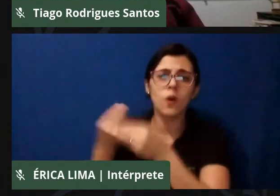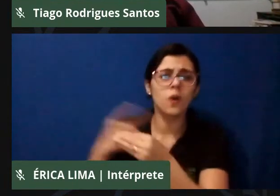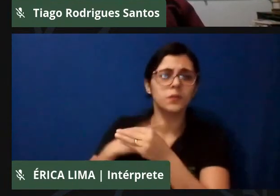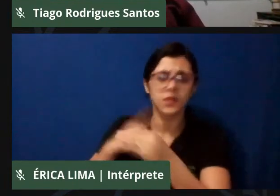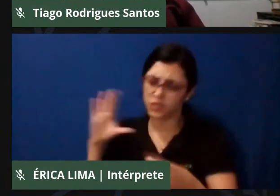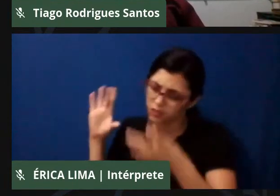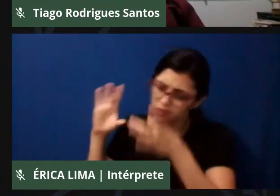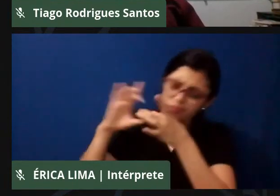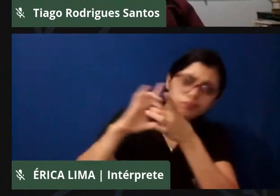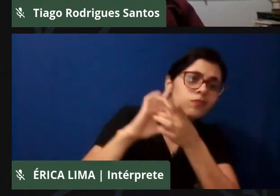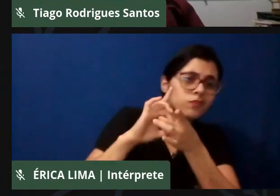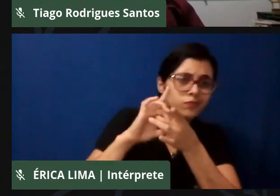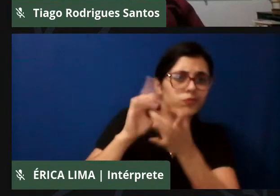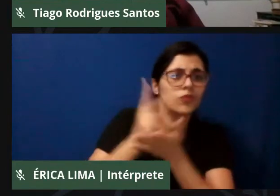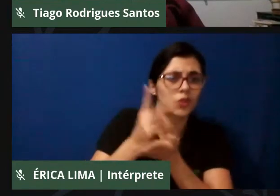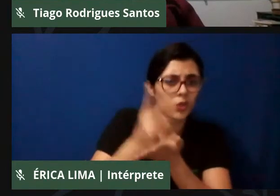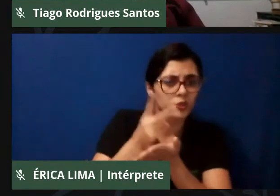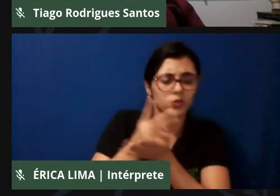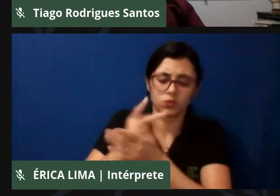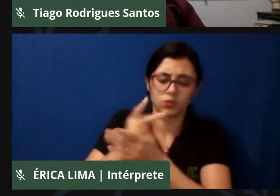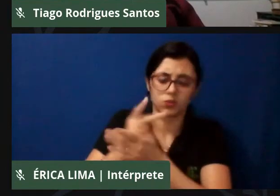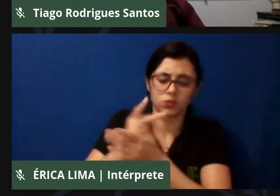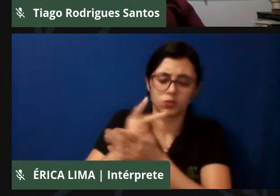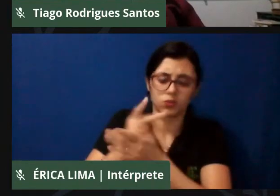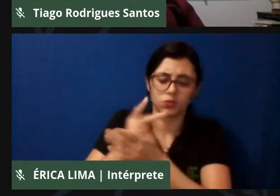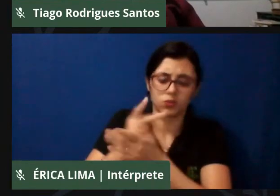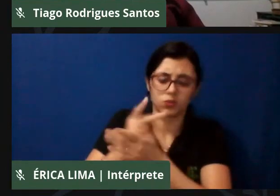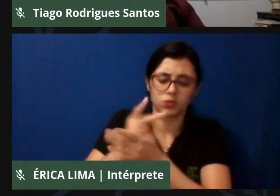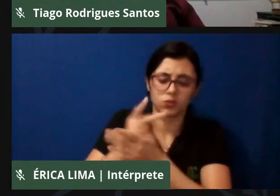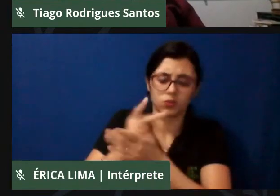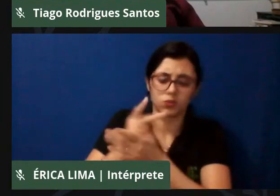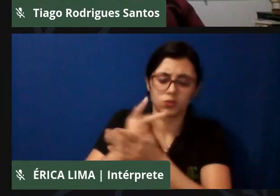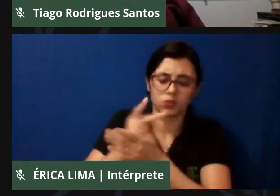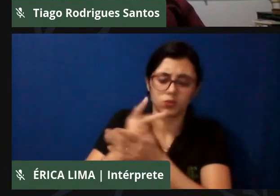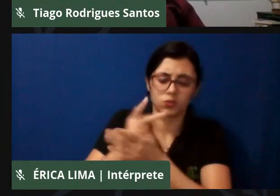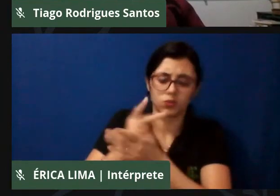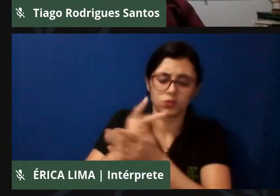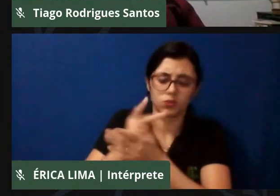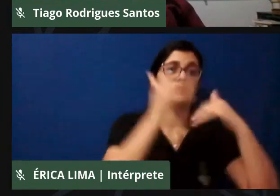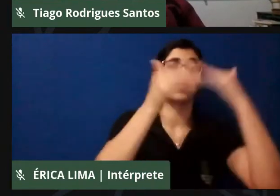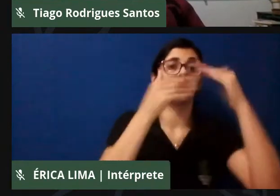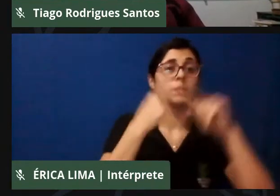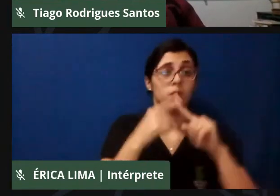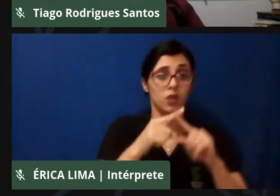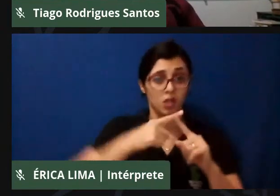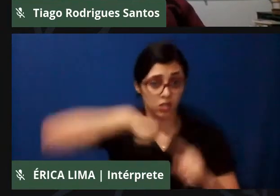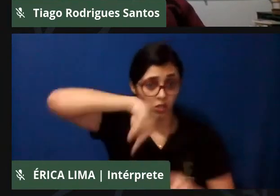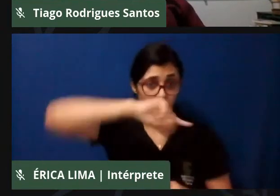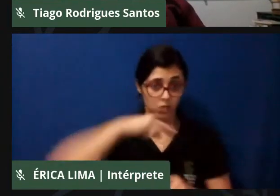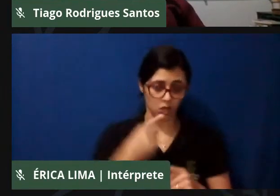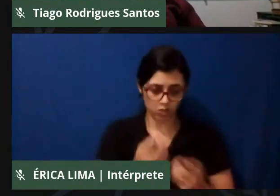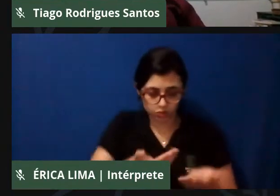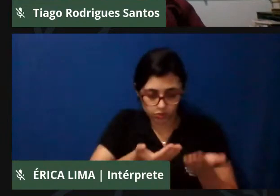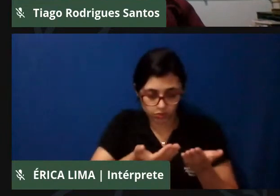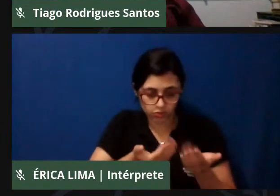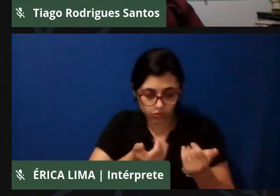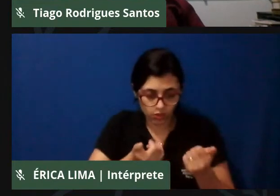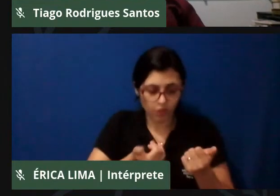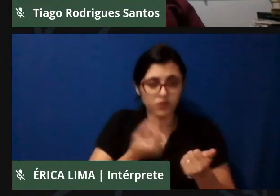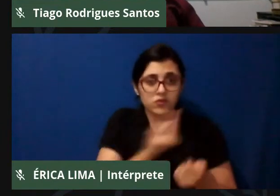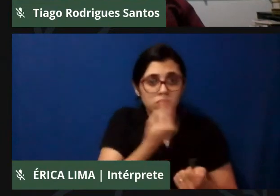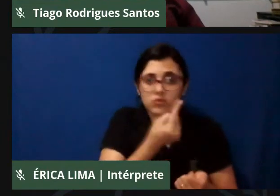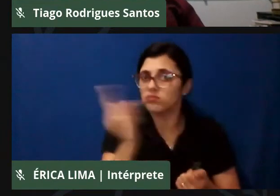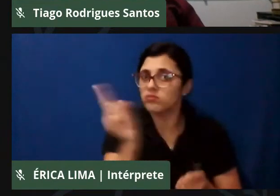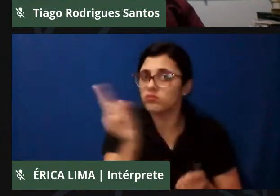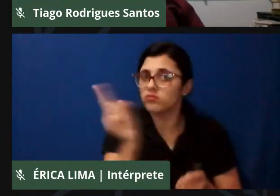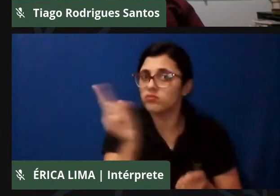né? Construindo, somando, que a gente não está sozinho, a gente vem para esses espaços, a gente vai fazer